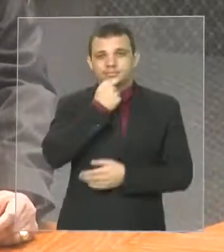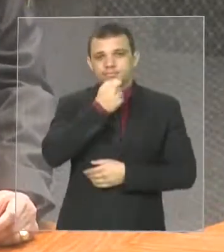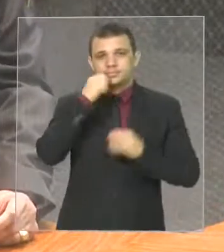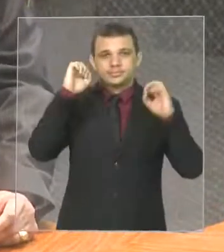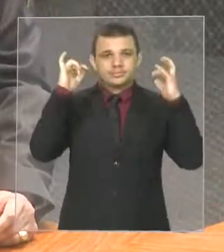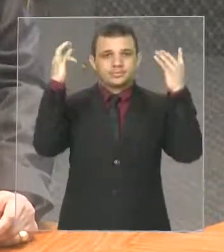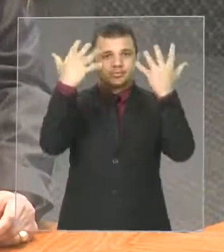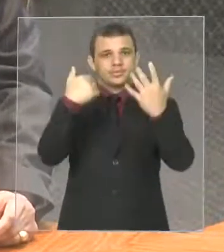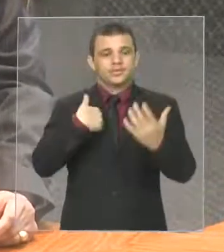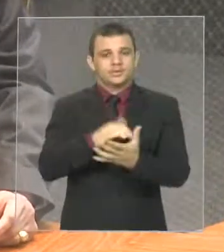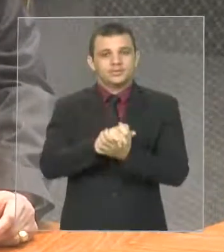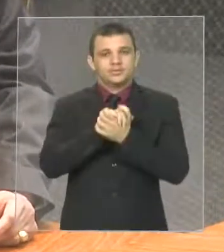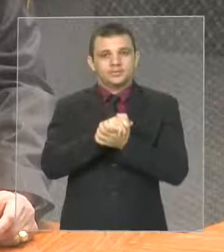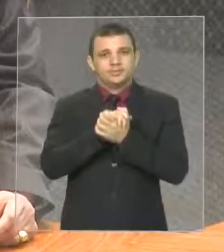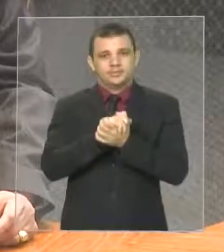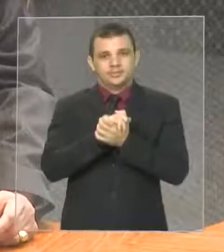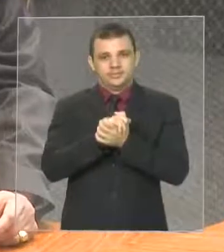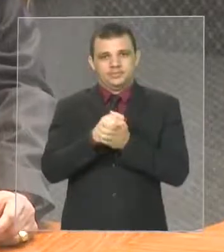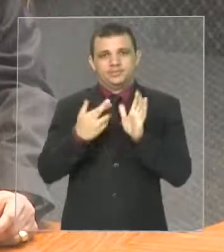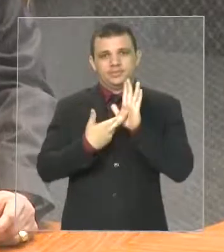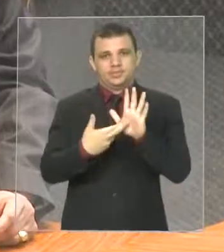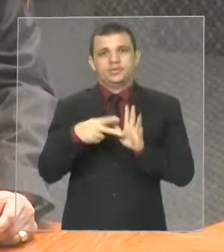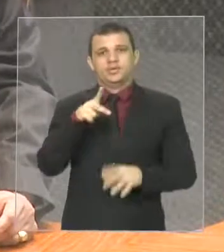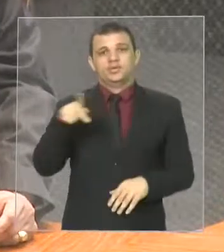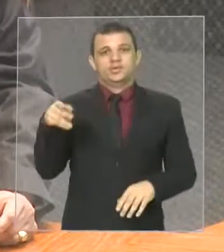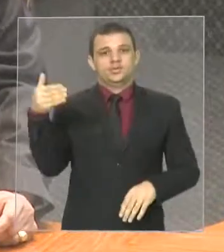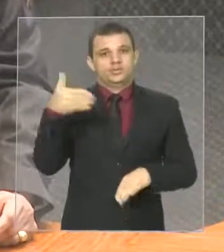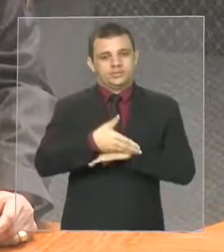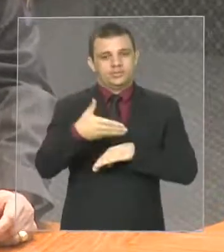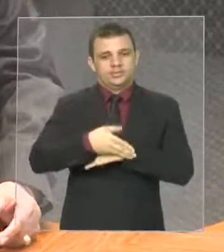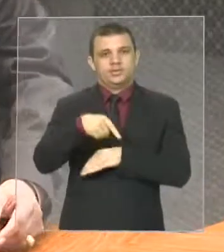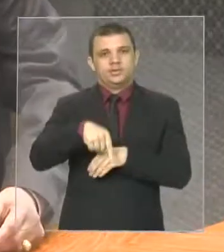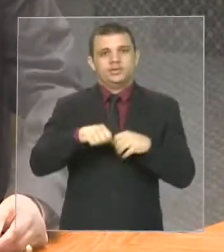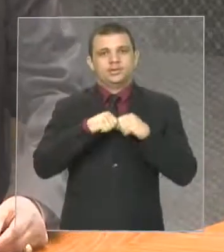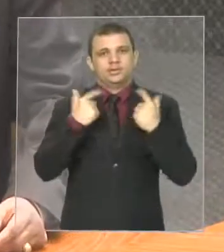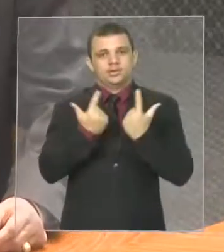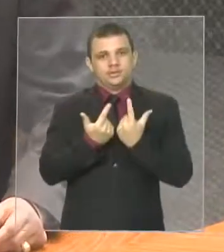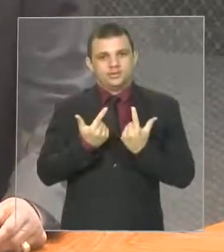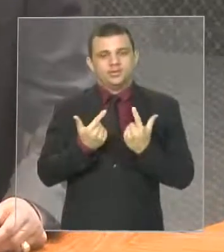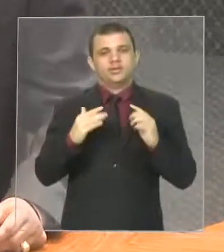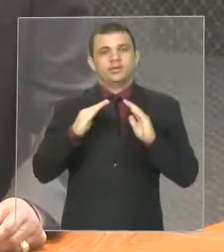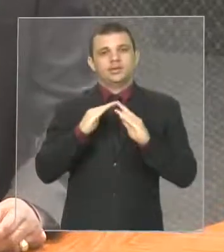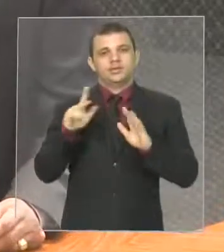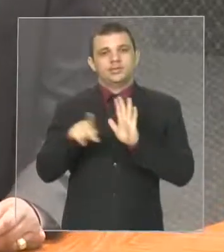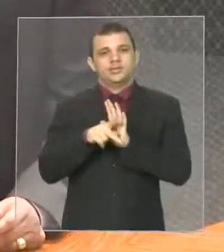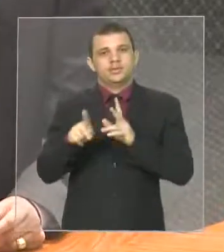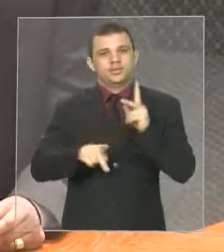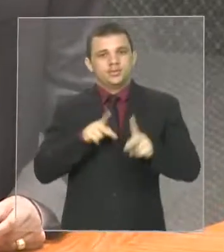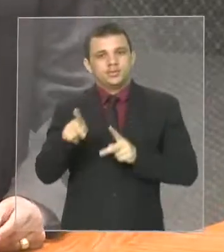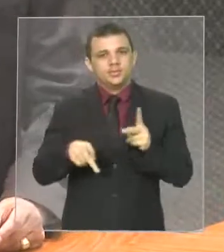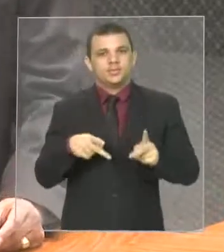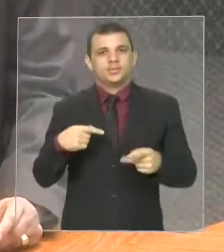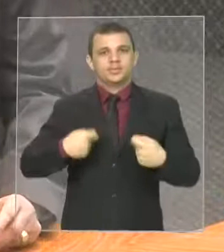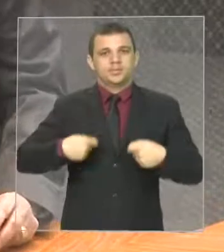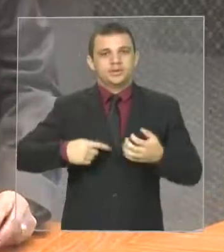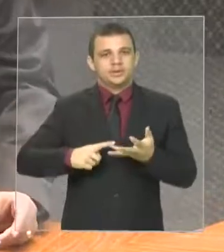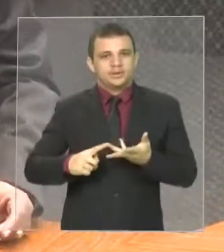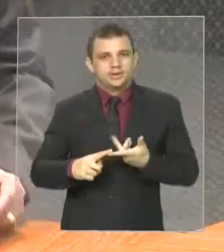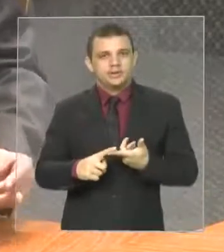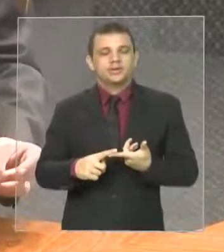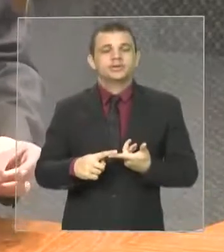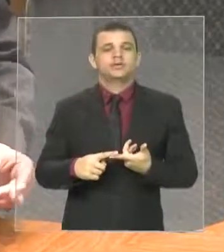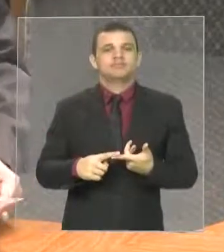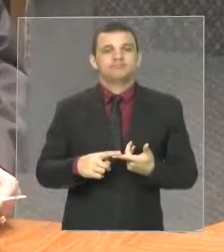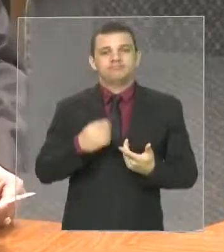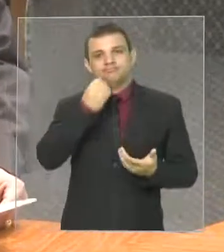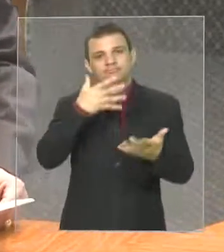aqui quero saudar a pessoa dos professores que chegam a esta casa, aqui é a Casa do Povo, das demandas legítimas, sejam bem-vindos, suplementando a todos que nos acompanham